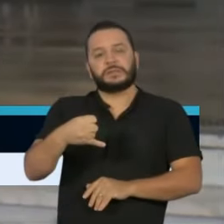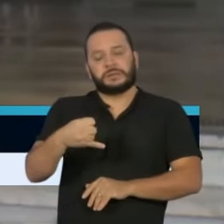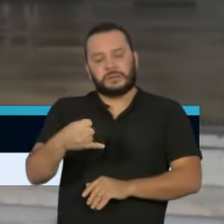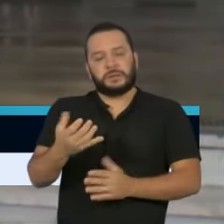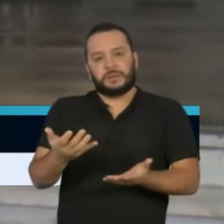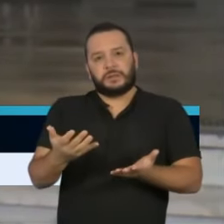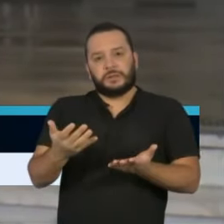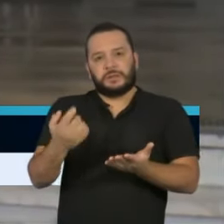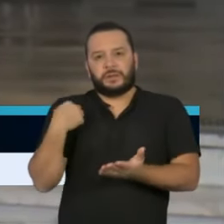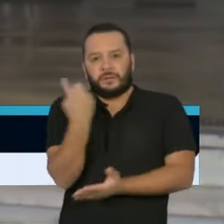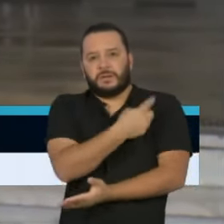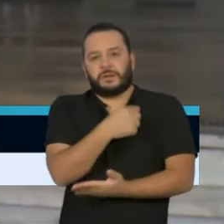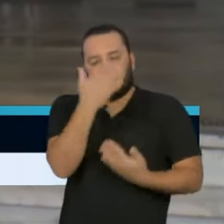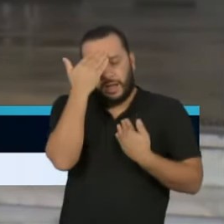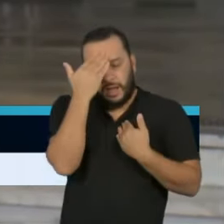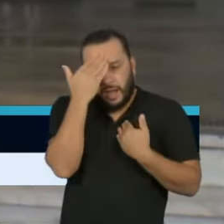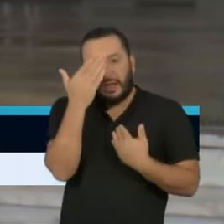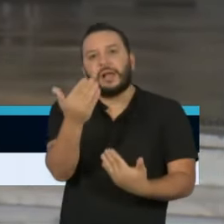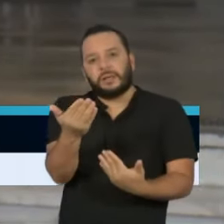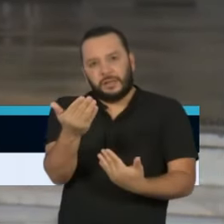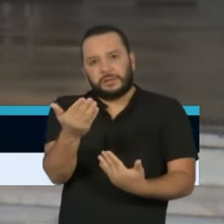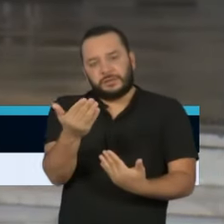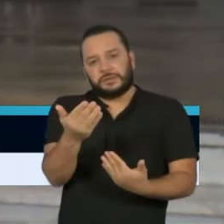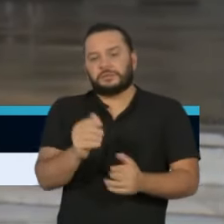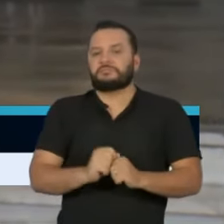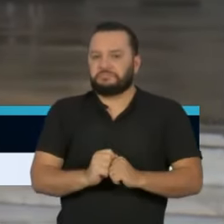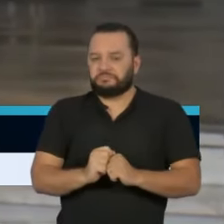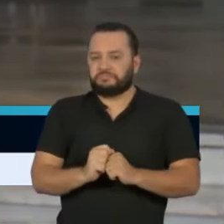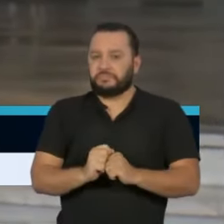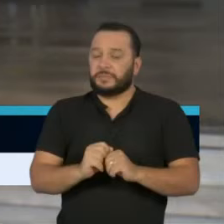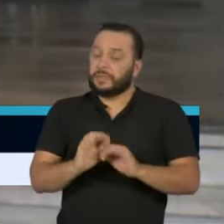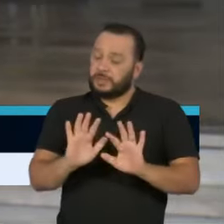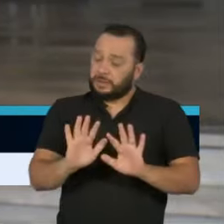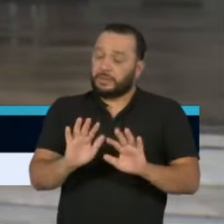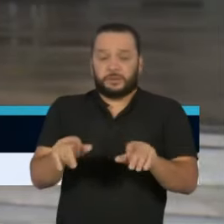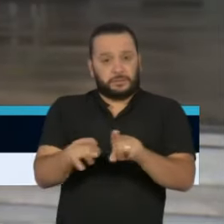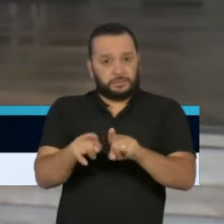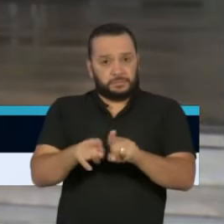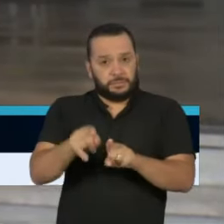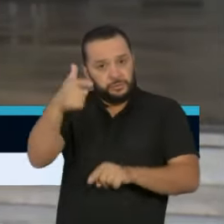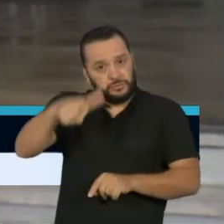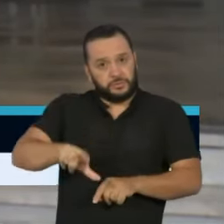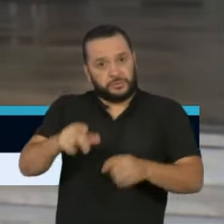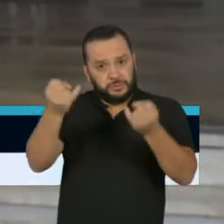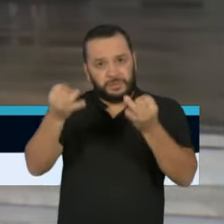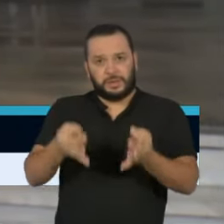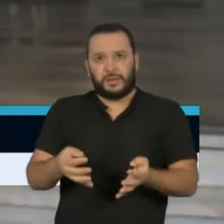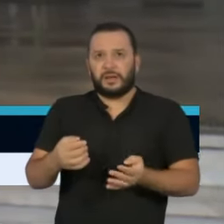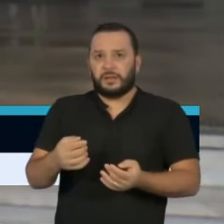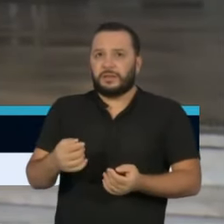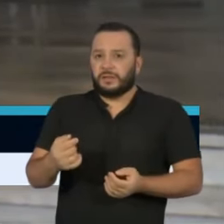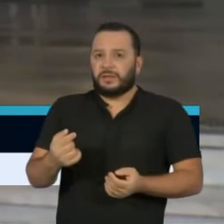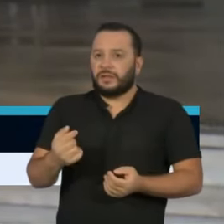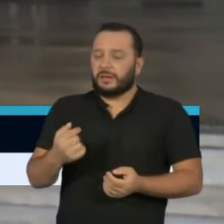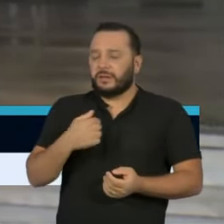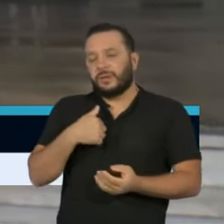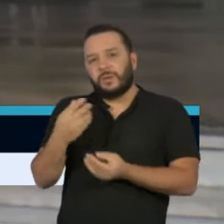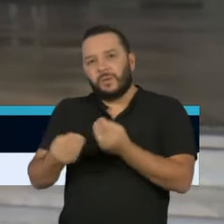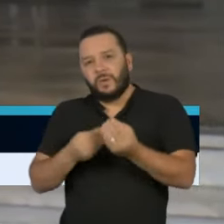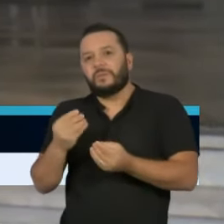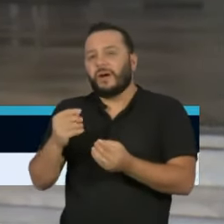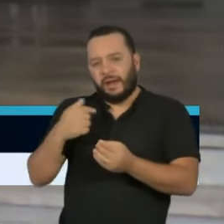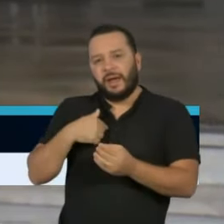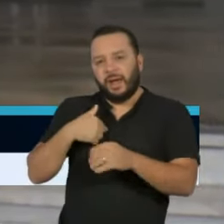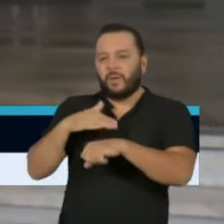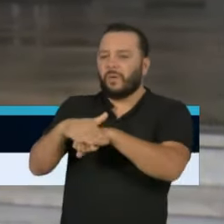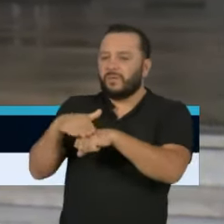agradece essa solicitação. Mais uma vez, reforçar. Tenho a menor dúvida que o convencimento é a melhor